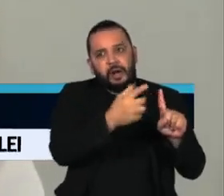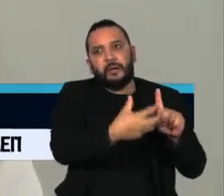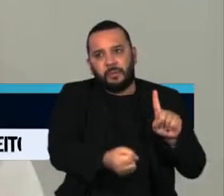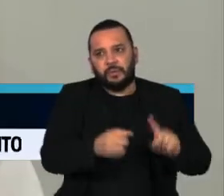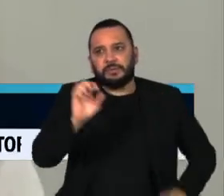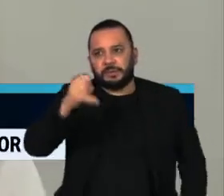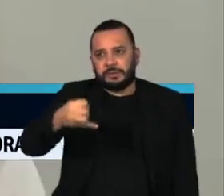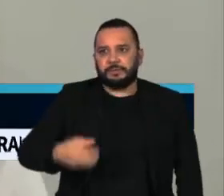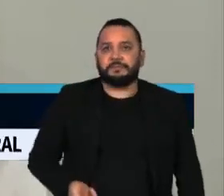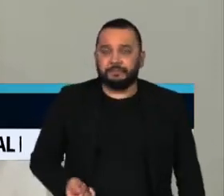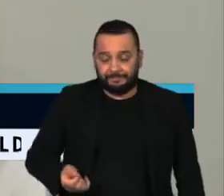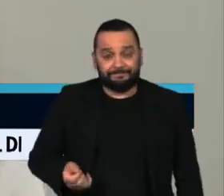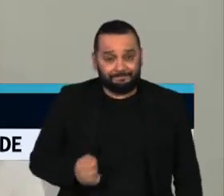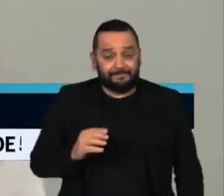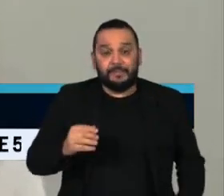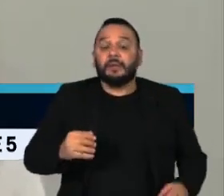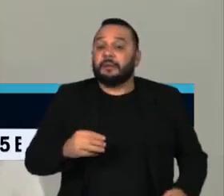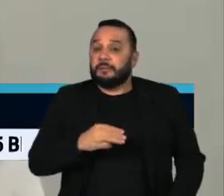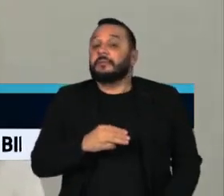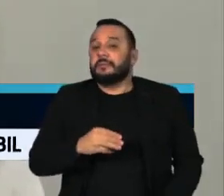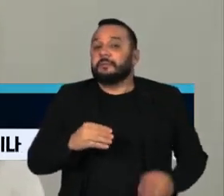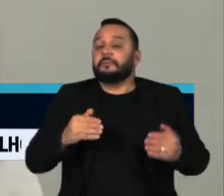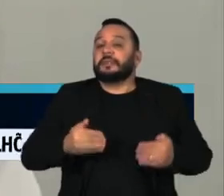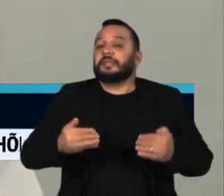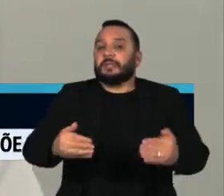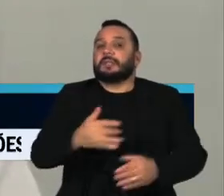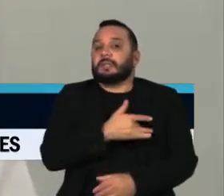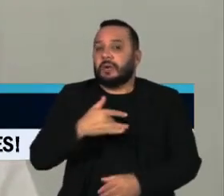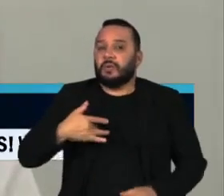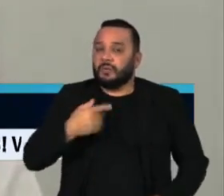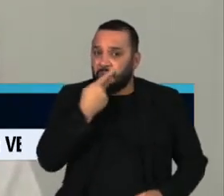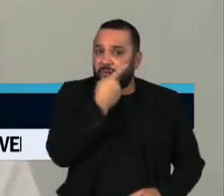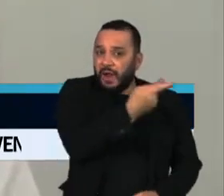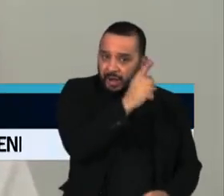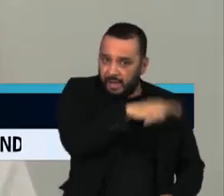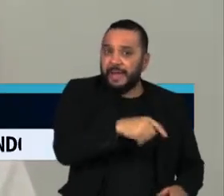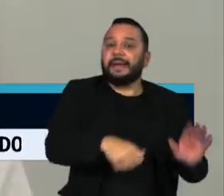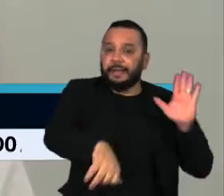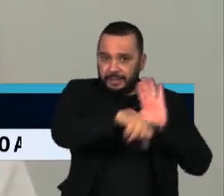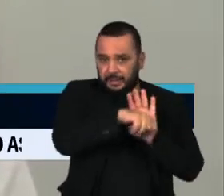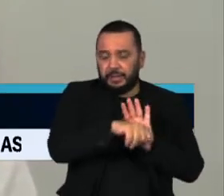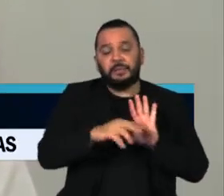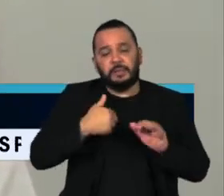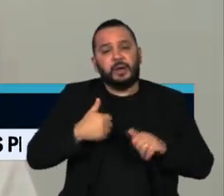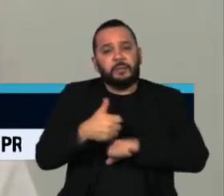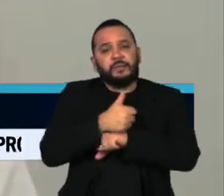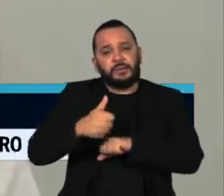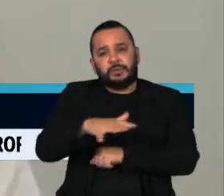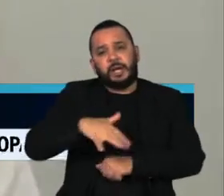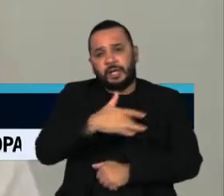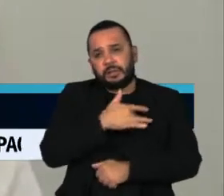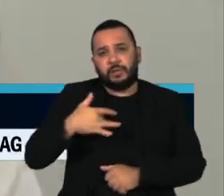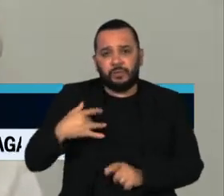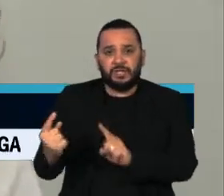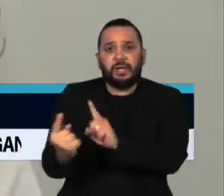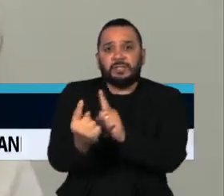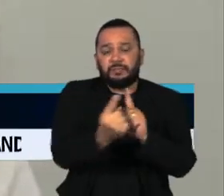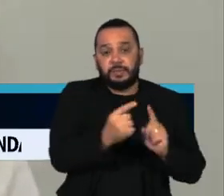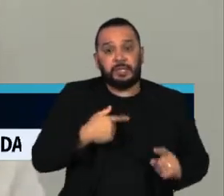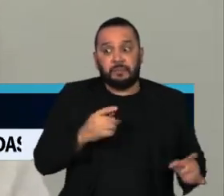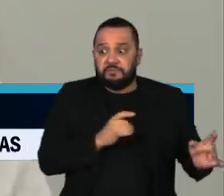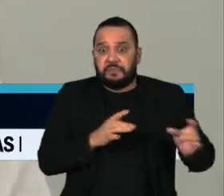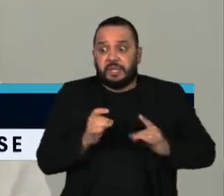afirma que é uma conduta criminosa, ela faz com que profissionais de saúde que realizem um atendimento tenham medo